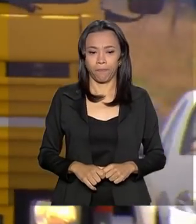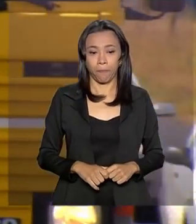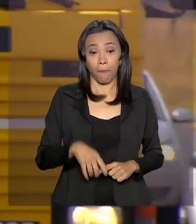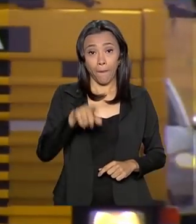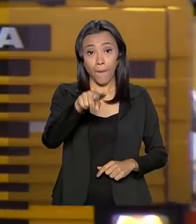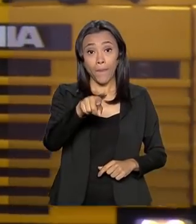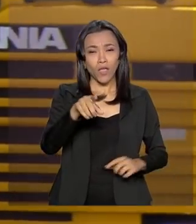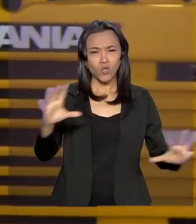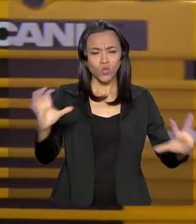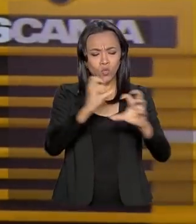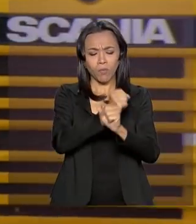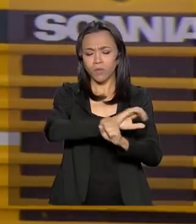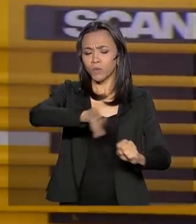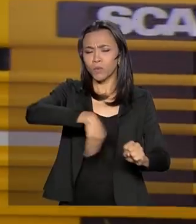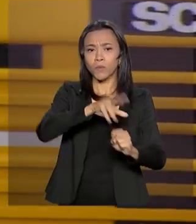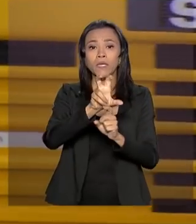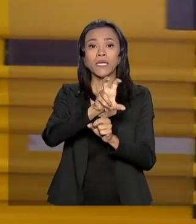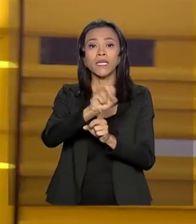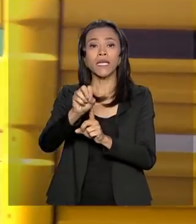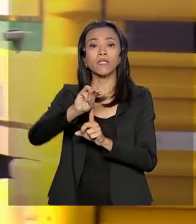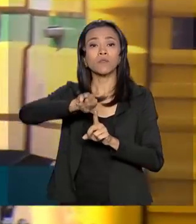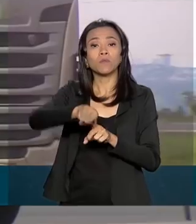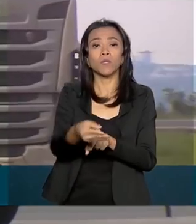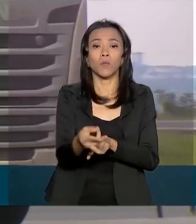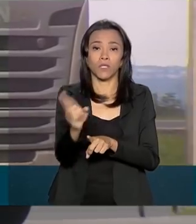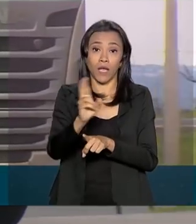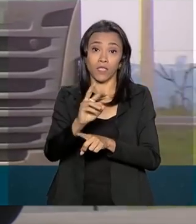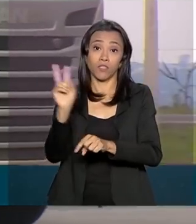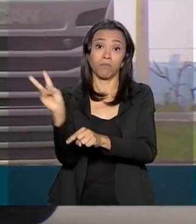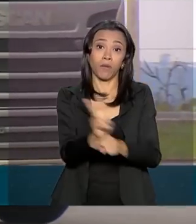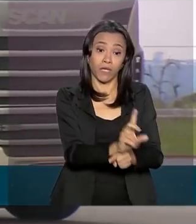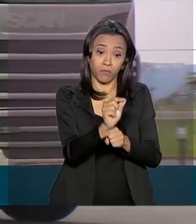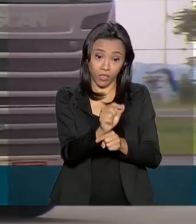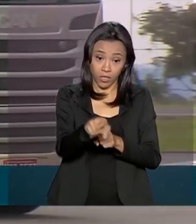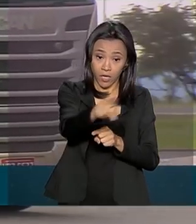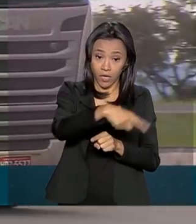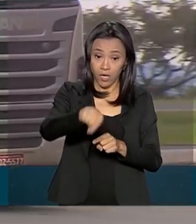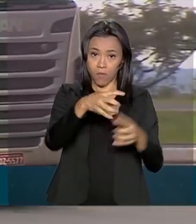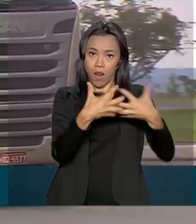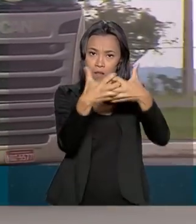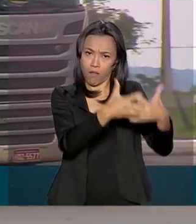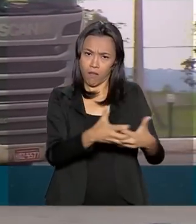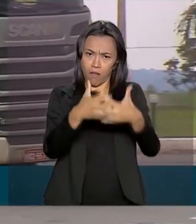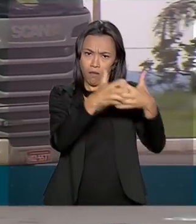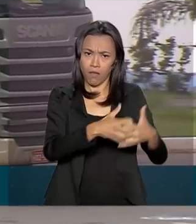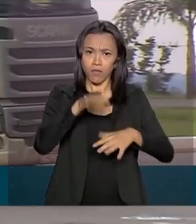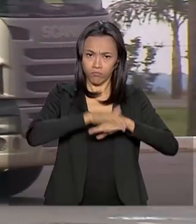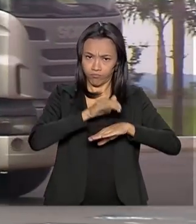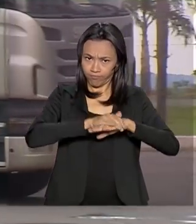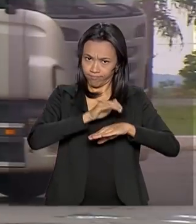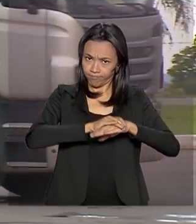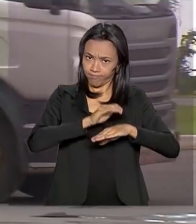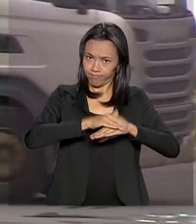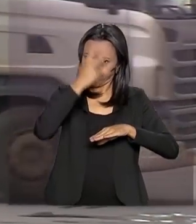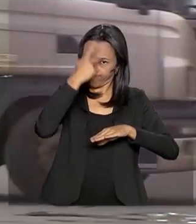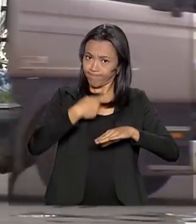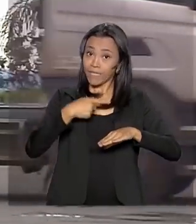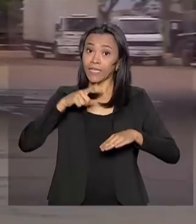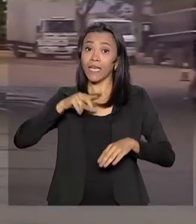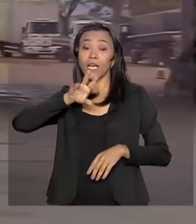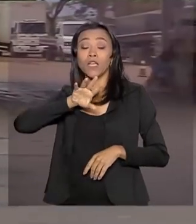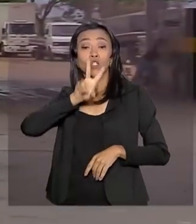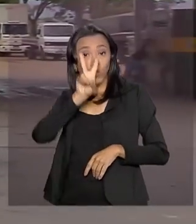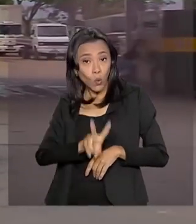Serão no total 500 milhões de reais em crédito para os caminhoneiros autônomos que têm até dois veículos em seu nome.